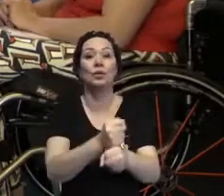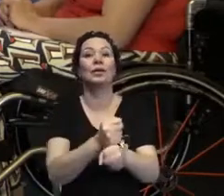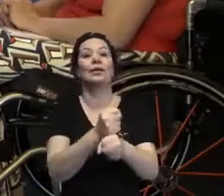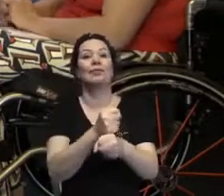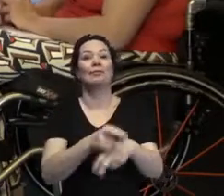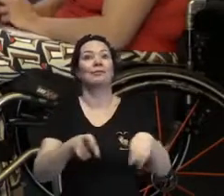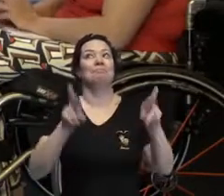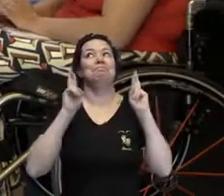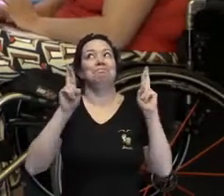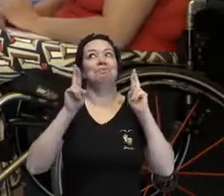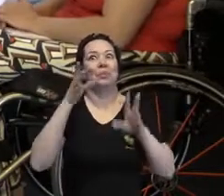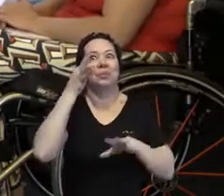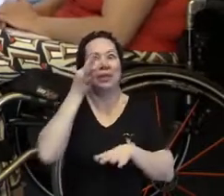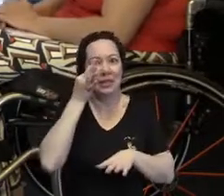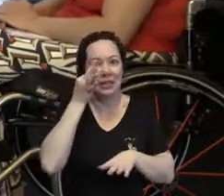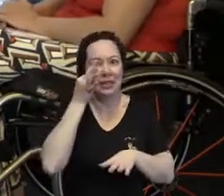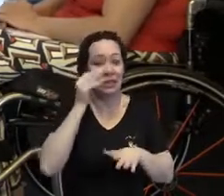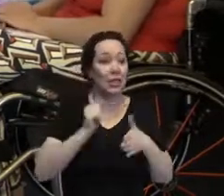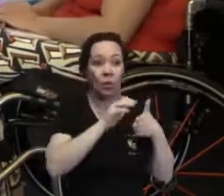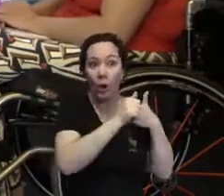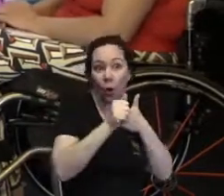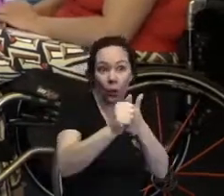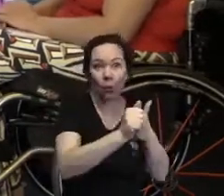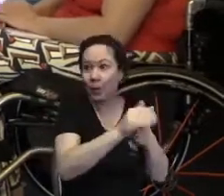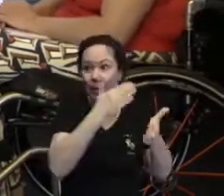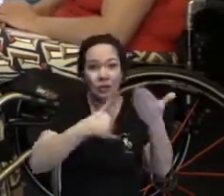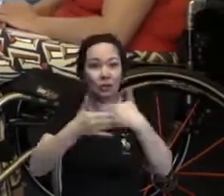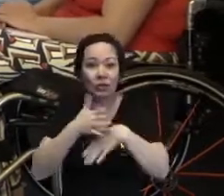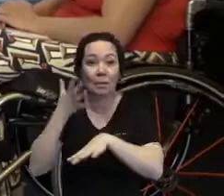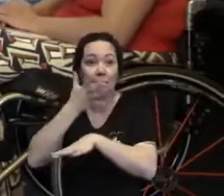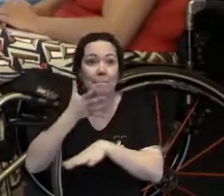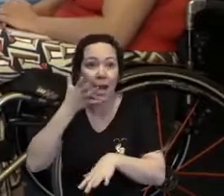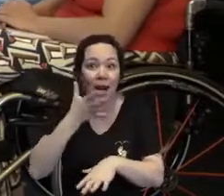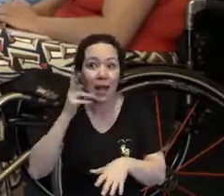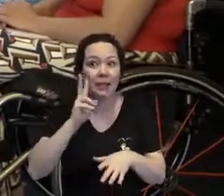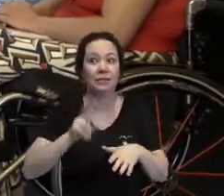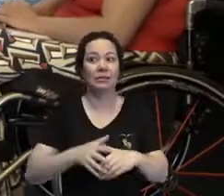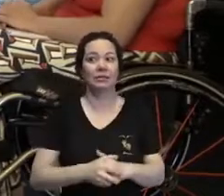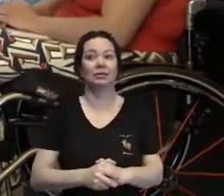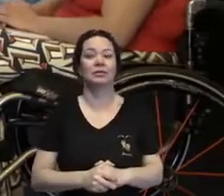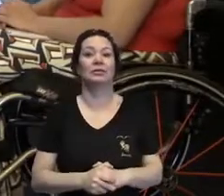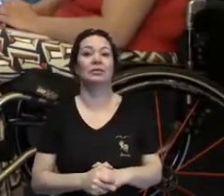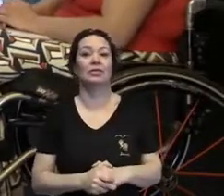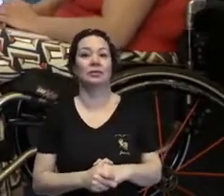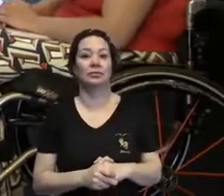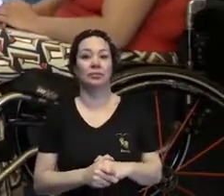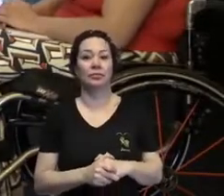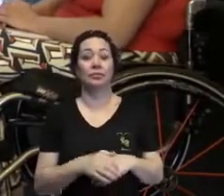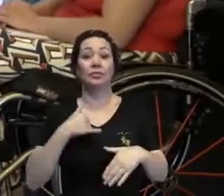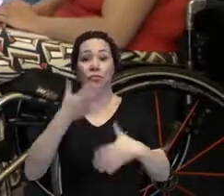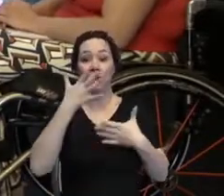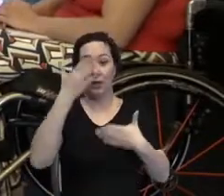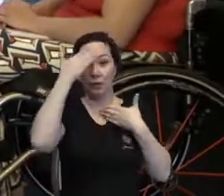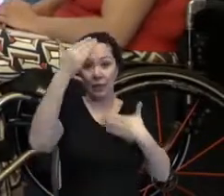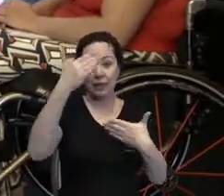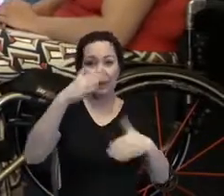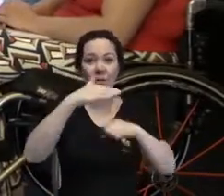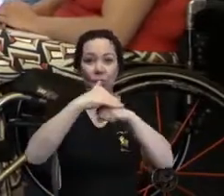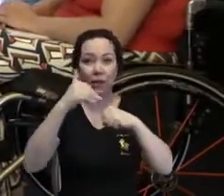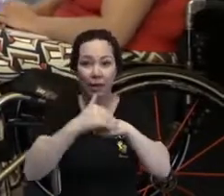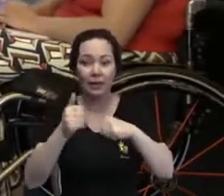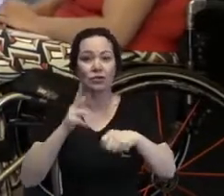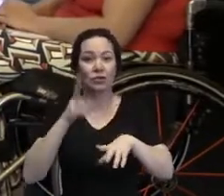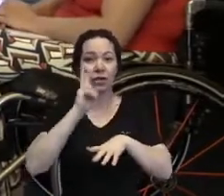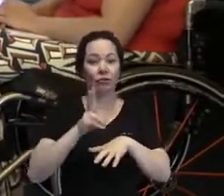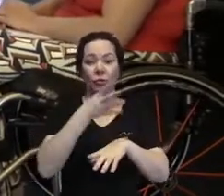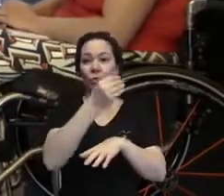presencialmente, acompanhando todas as conversas, porque eu vou querer aprender. Quero agradecer muito pelo carinho, eu vi várias